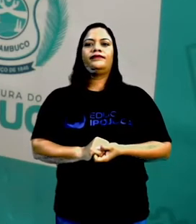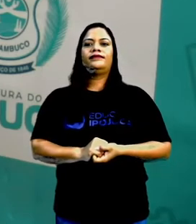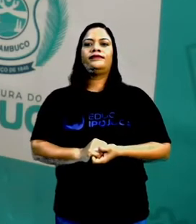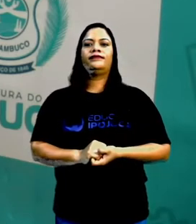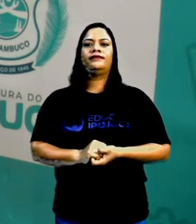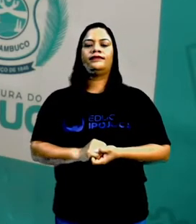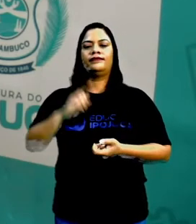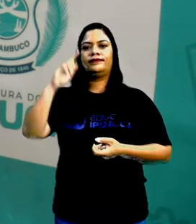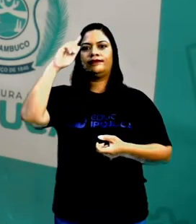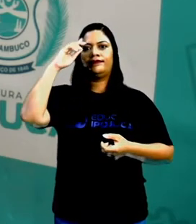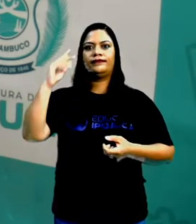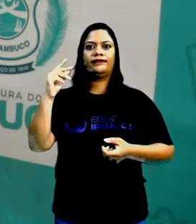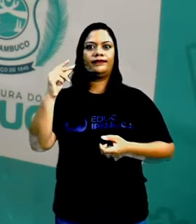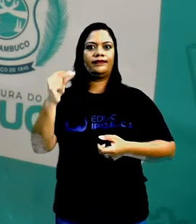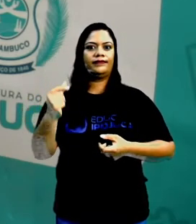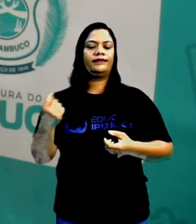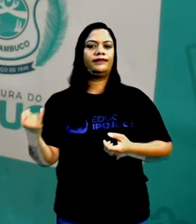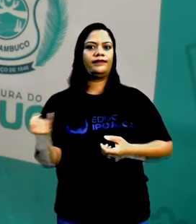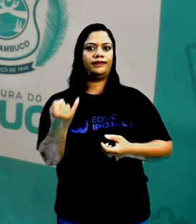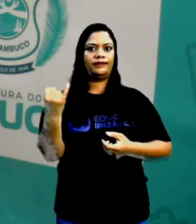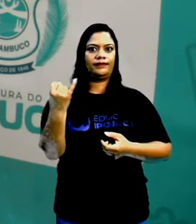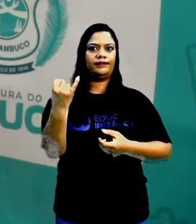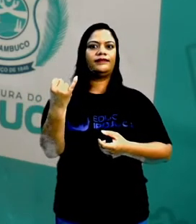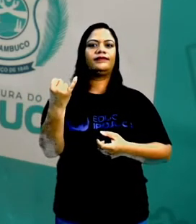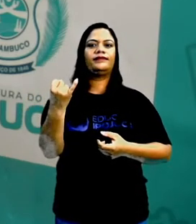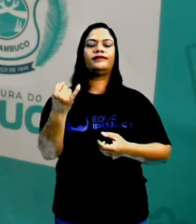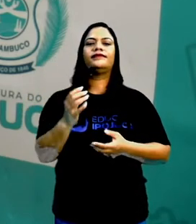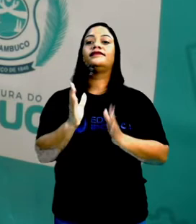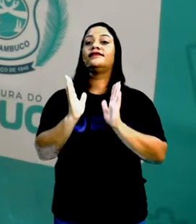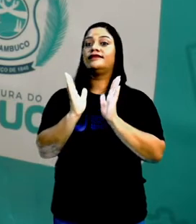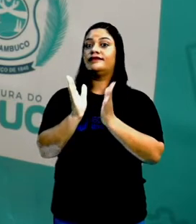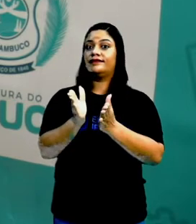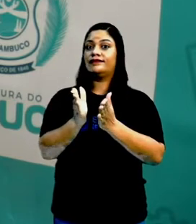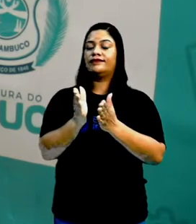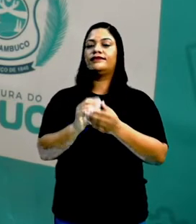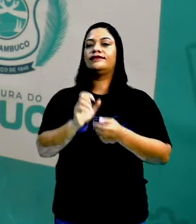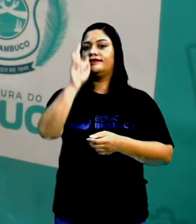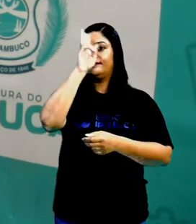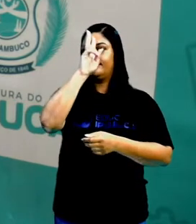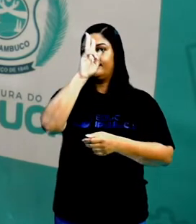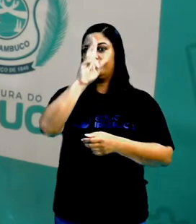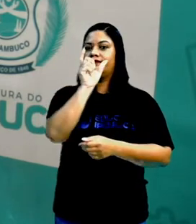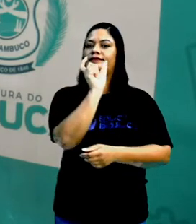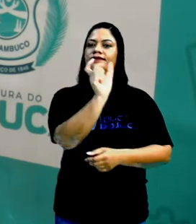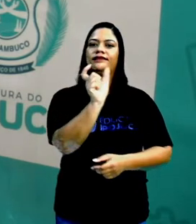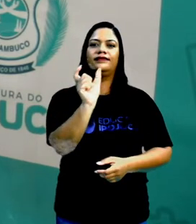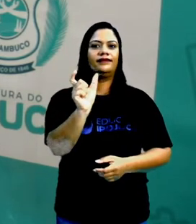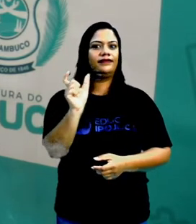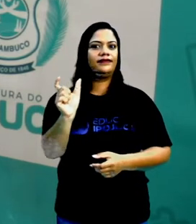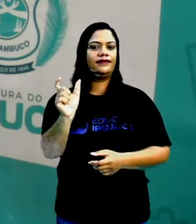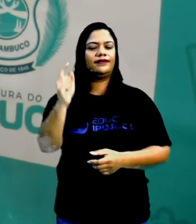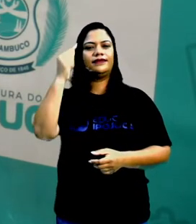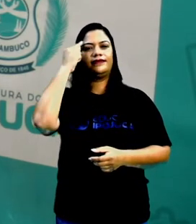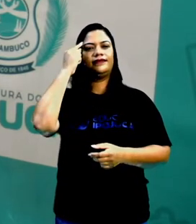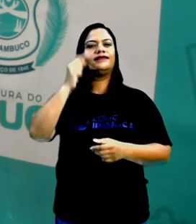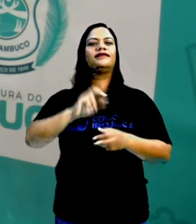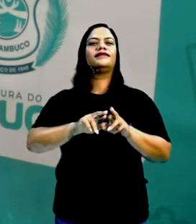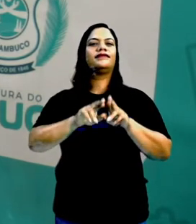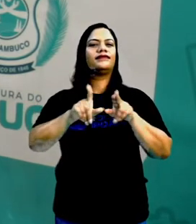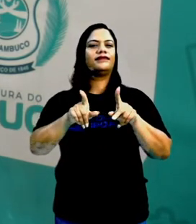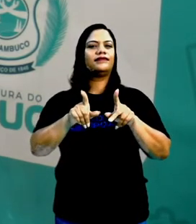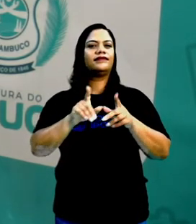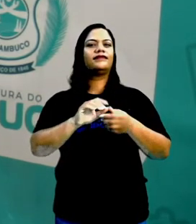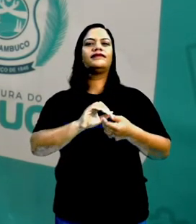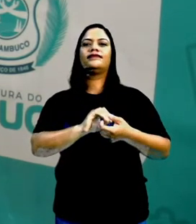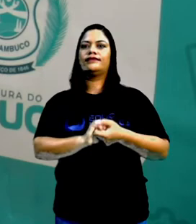Que era a criação Da roda Já que Nessa história Em quadrinho Eles já estão pensando Mais além Com essa